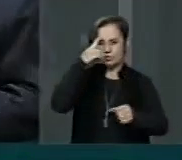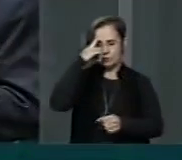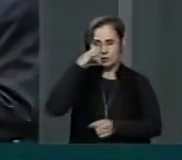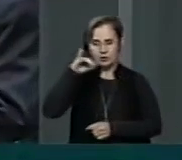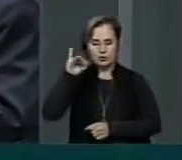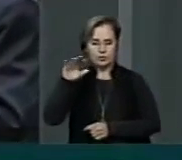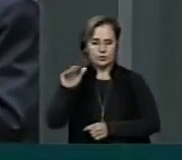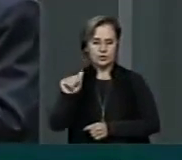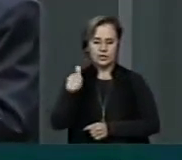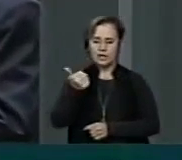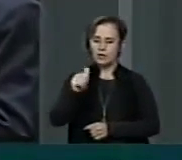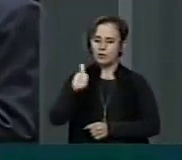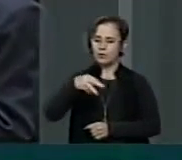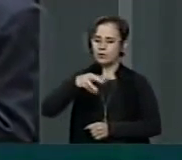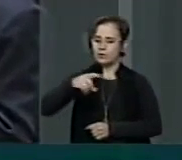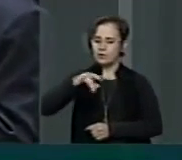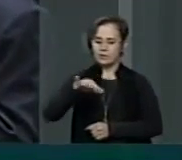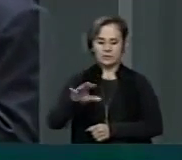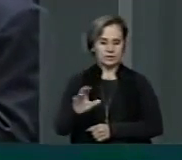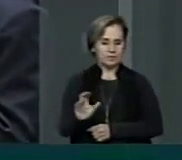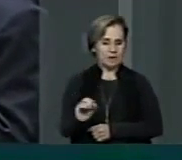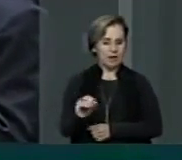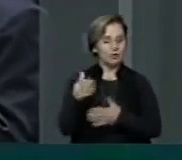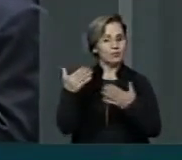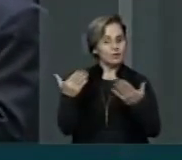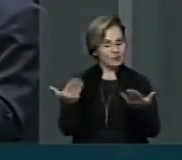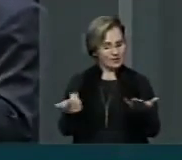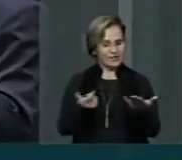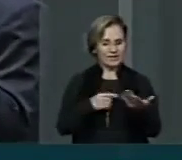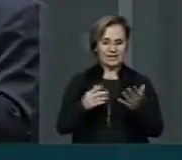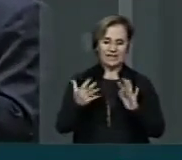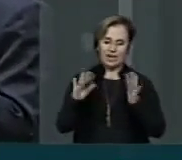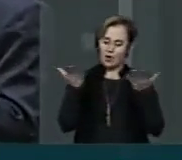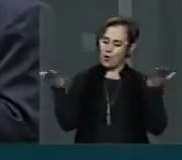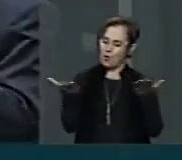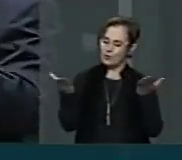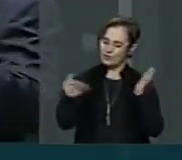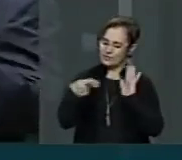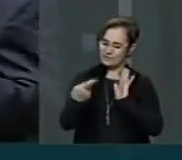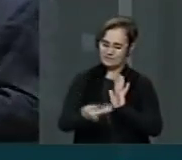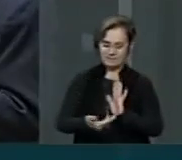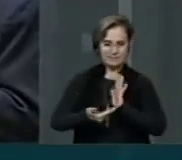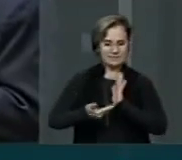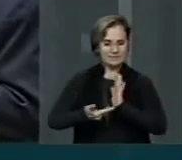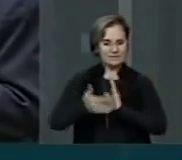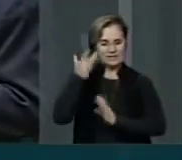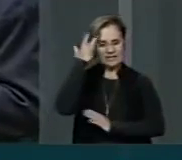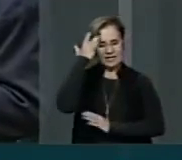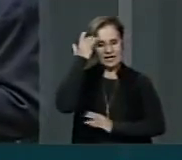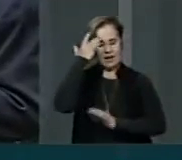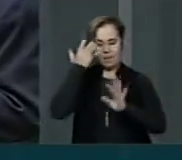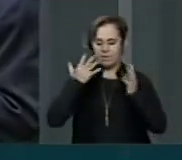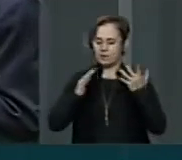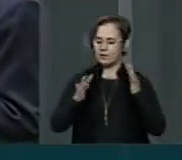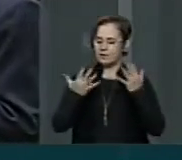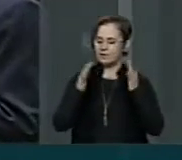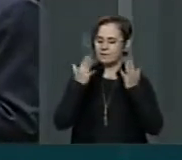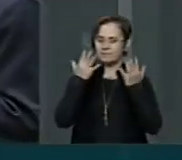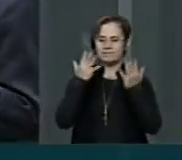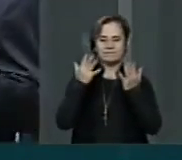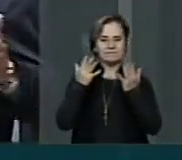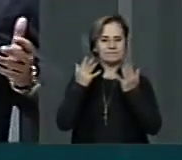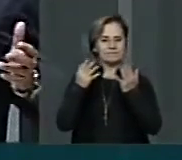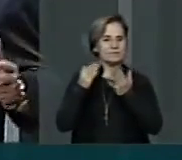e Cultura para o dia 11 de maio. Data que está sendo comemorada hoje aqui na Câmara, e amanhã, 11 de maio, será uma